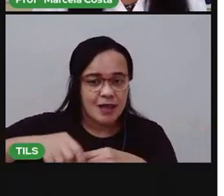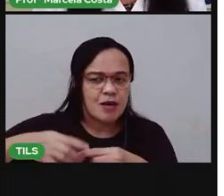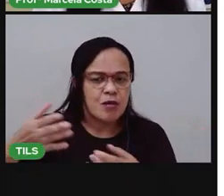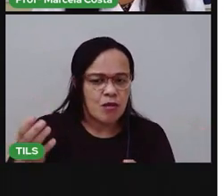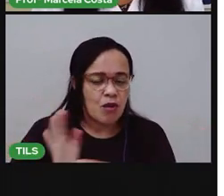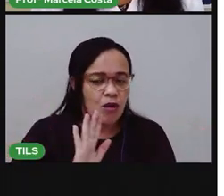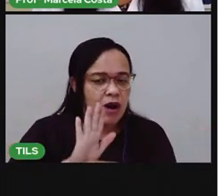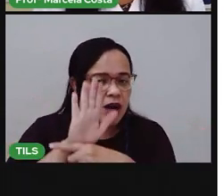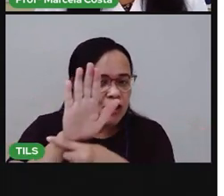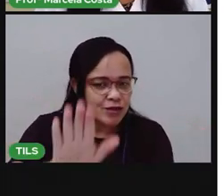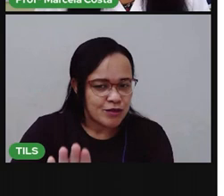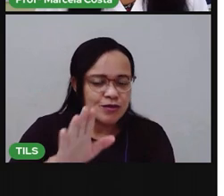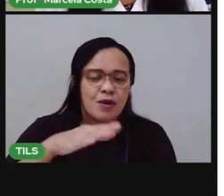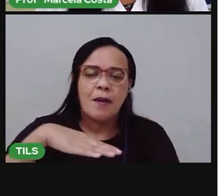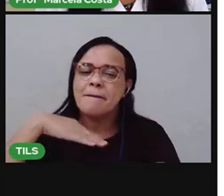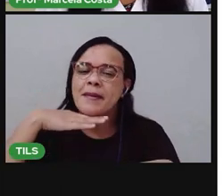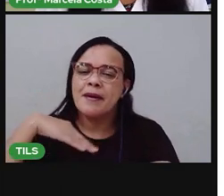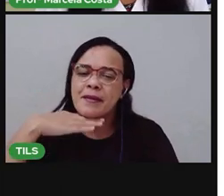avó, sua tia,